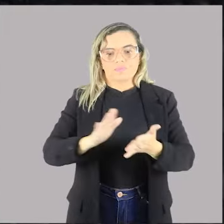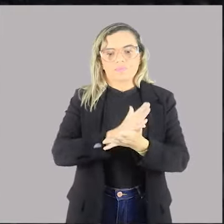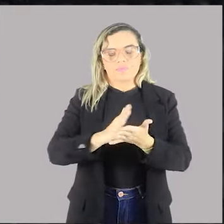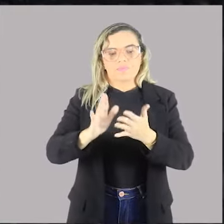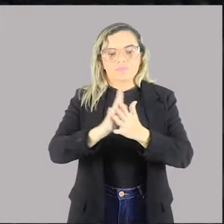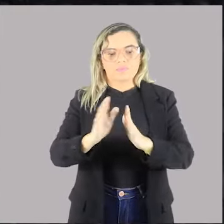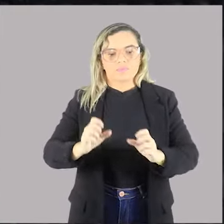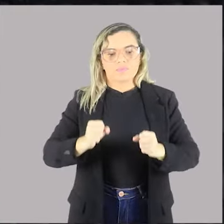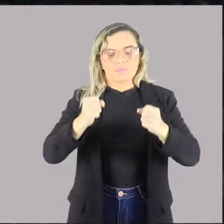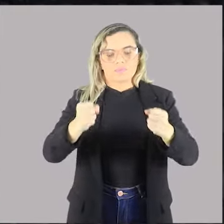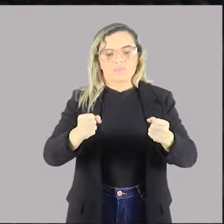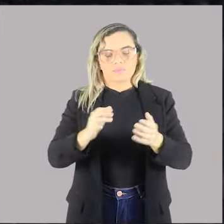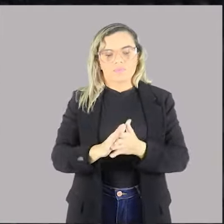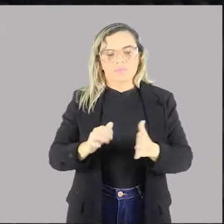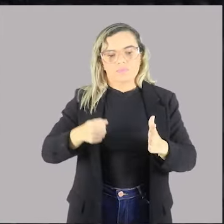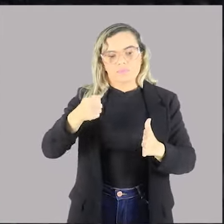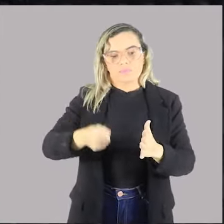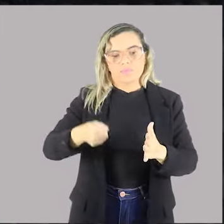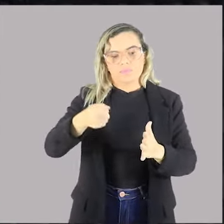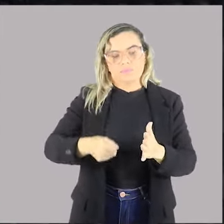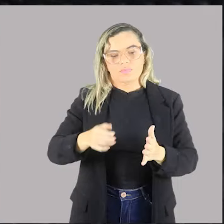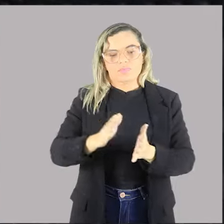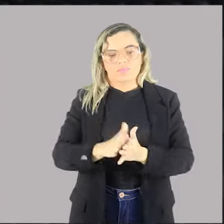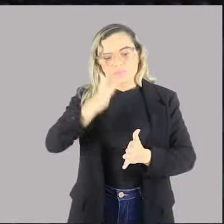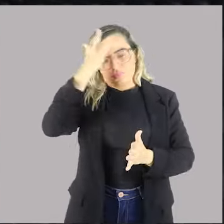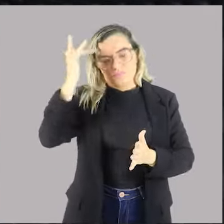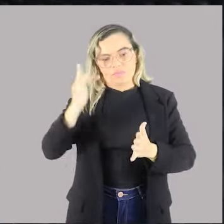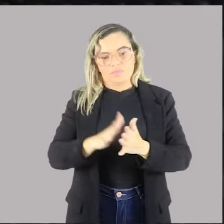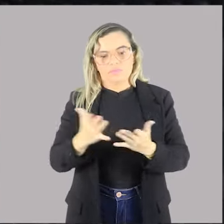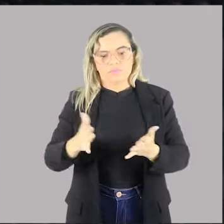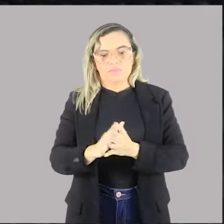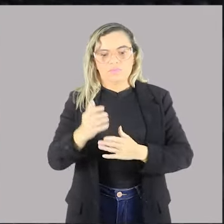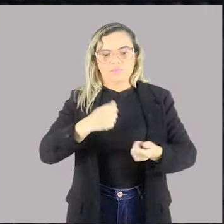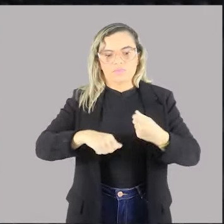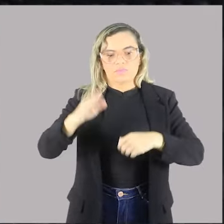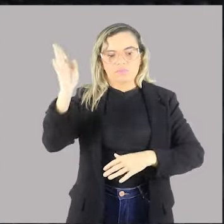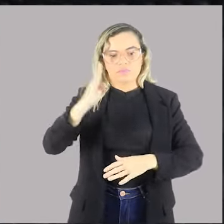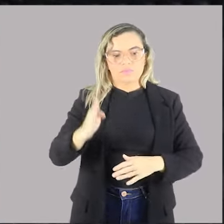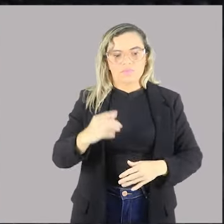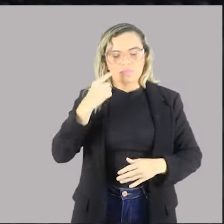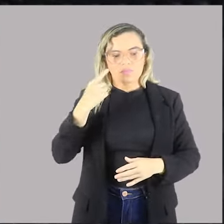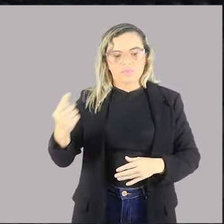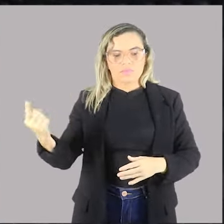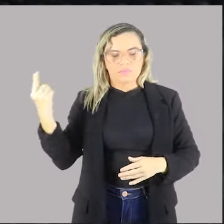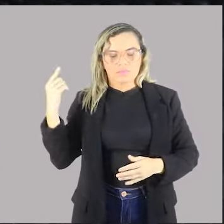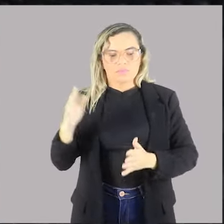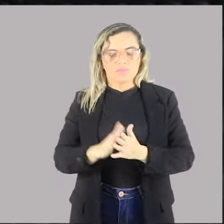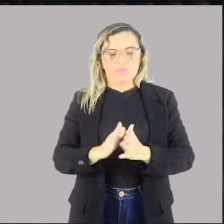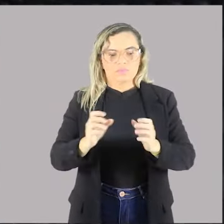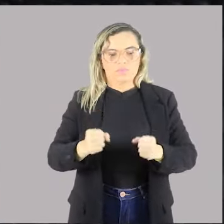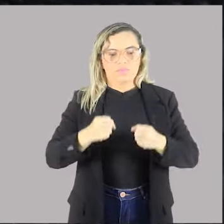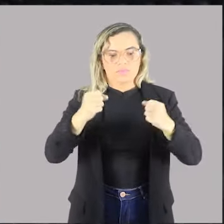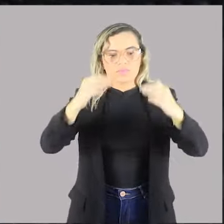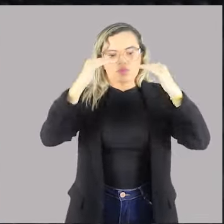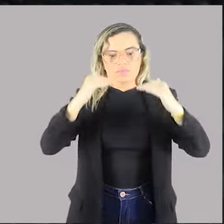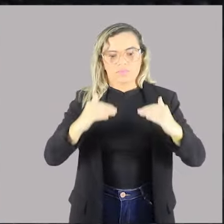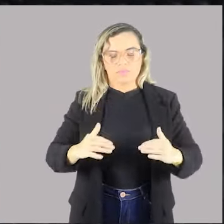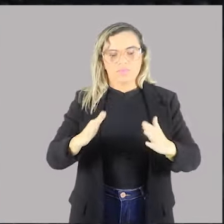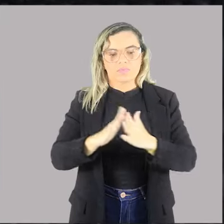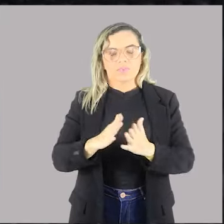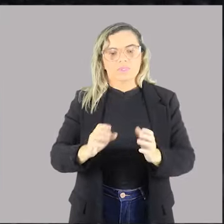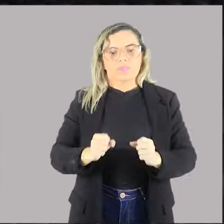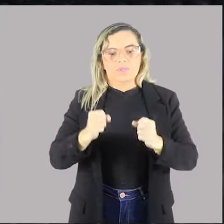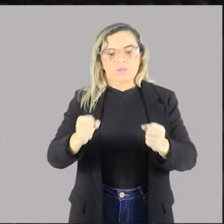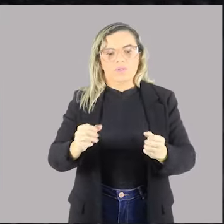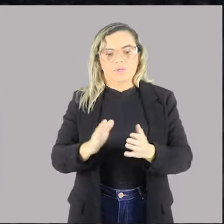poderes e deveres dos agentes administrativos no Brasil incluem o poder hierárquico, o poder disciplinar, o